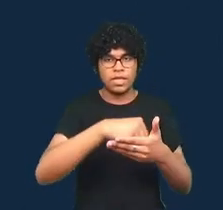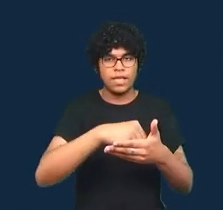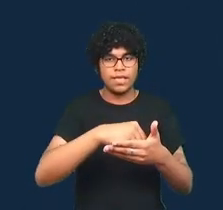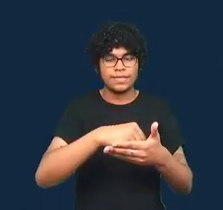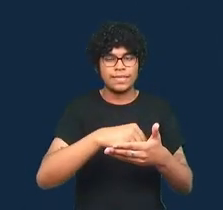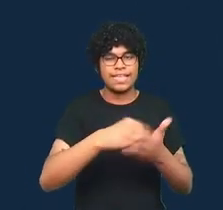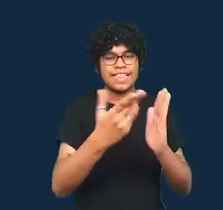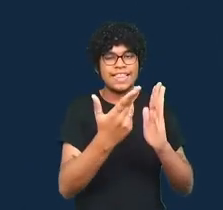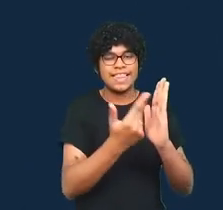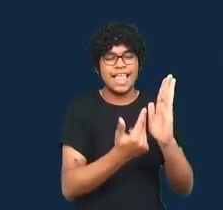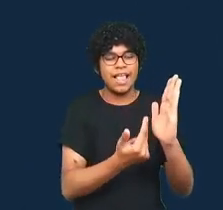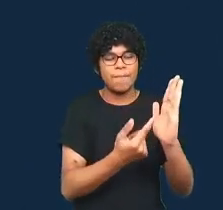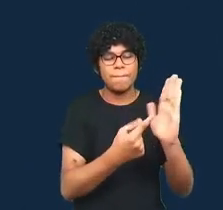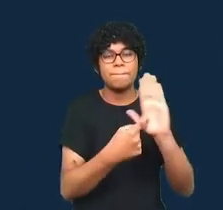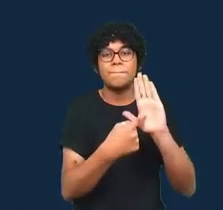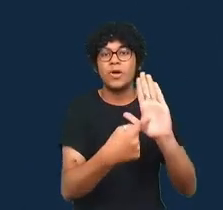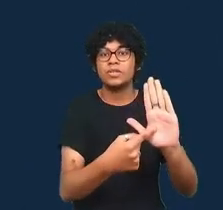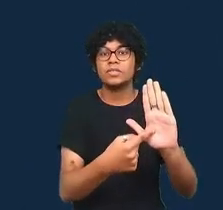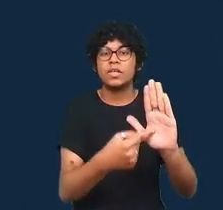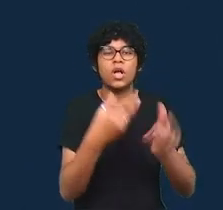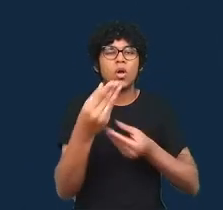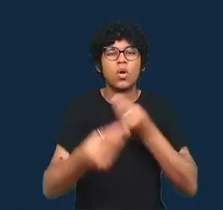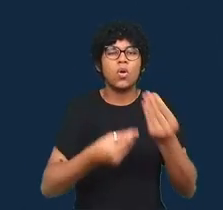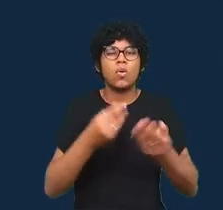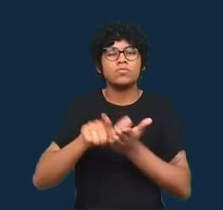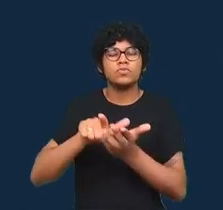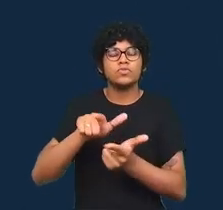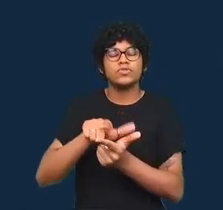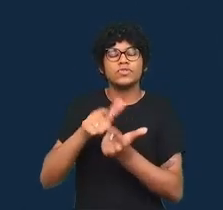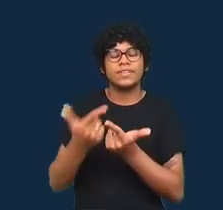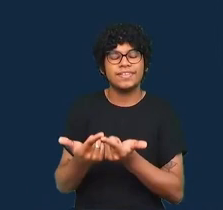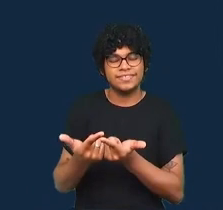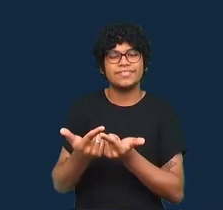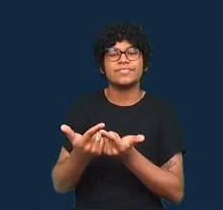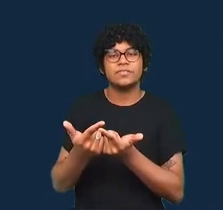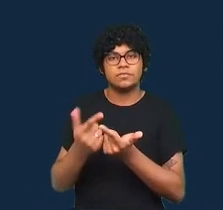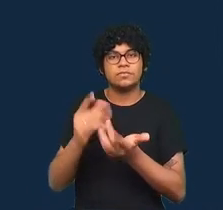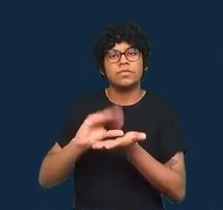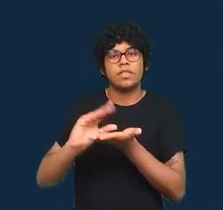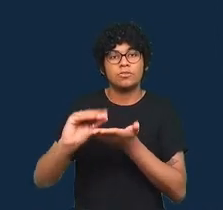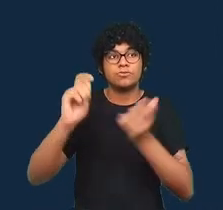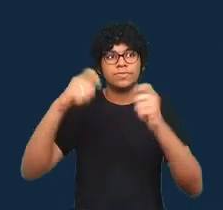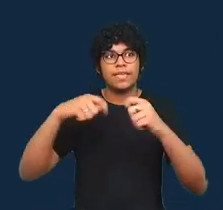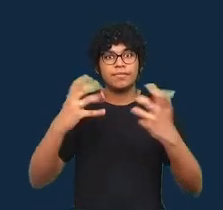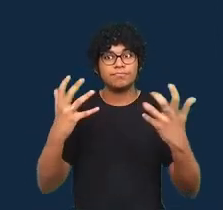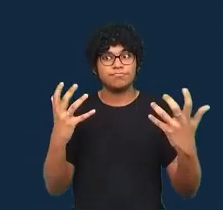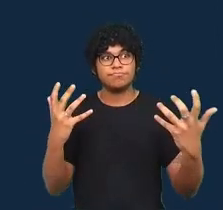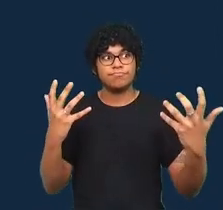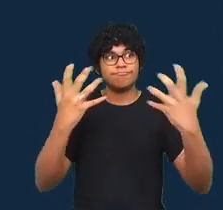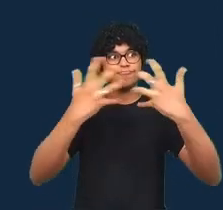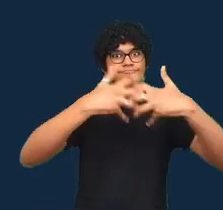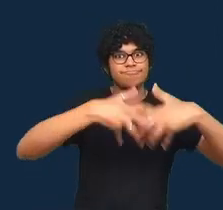se engajar com diferentes formas de mídias e